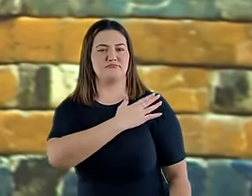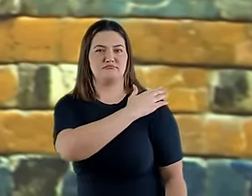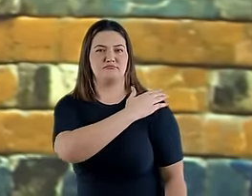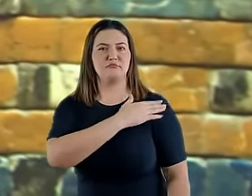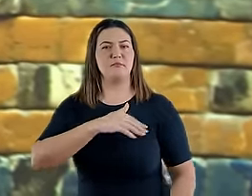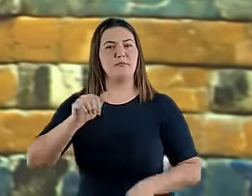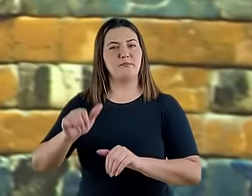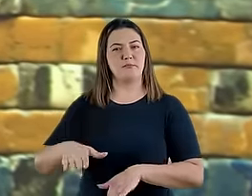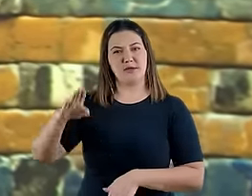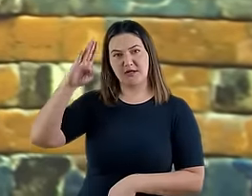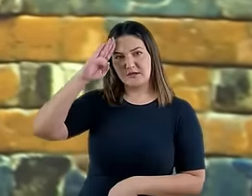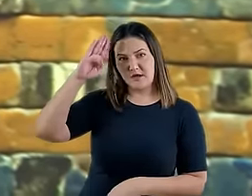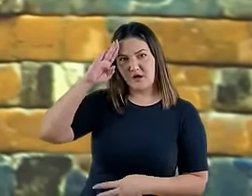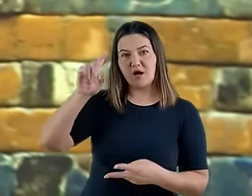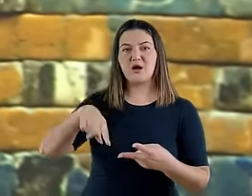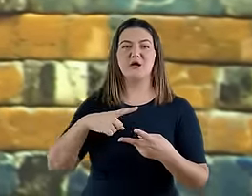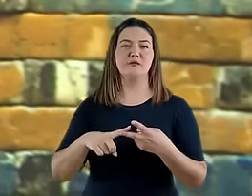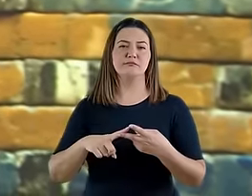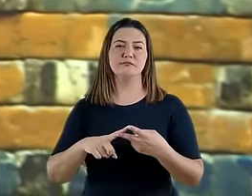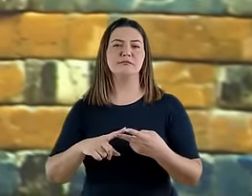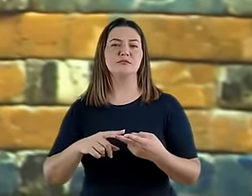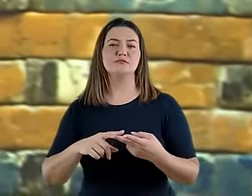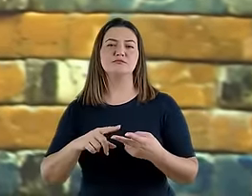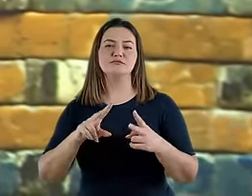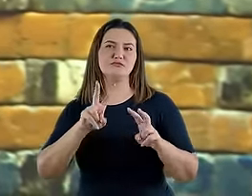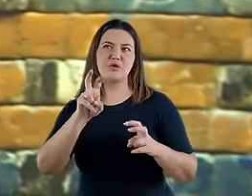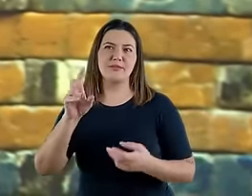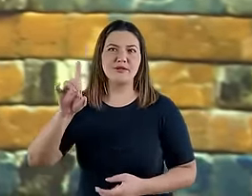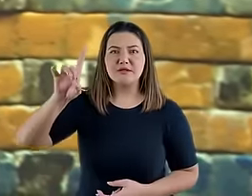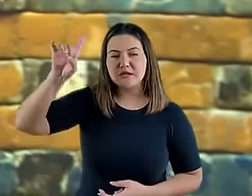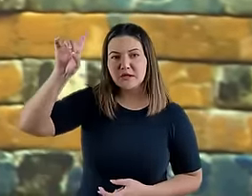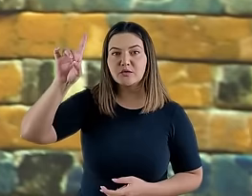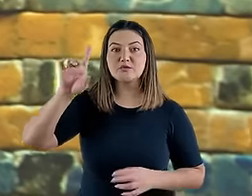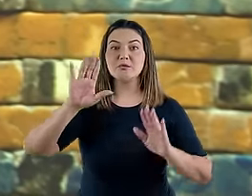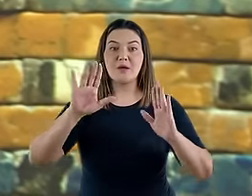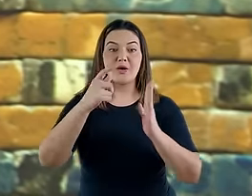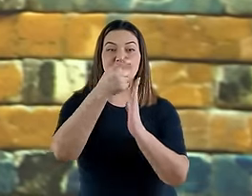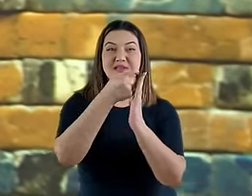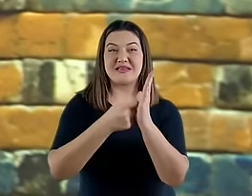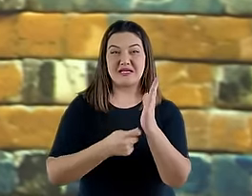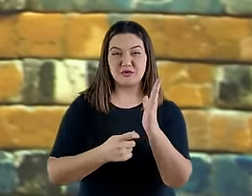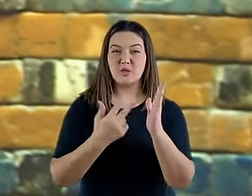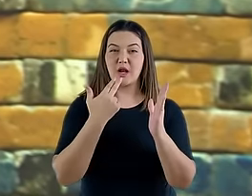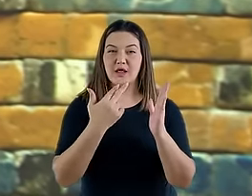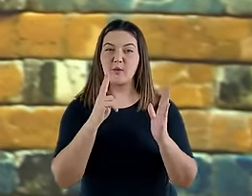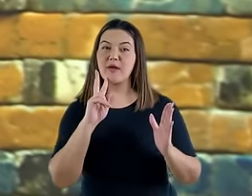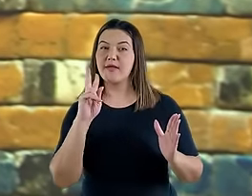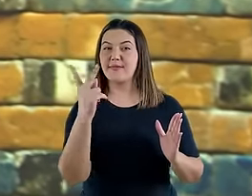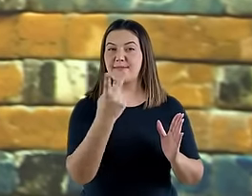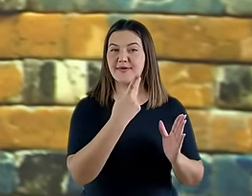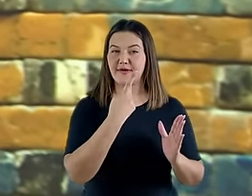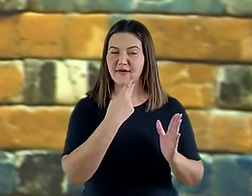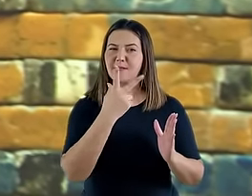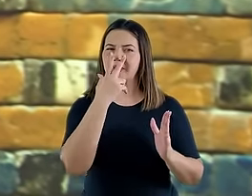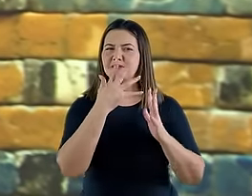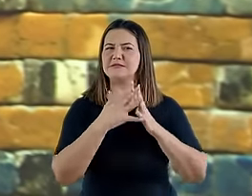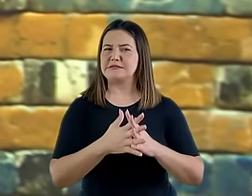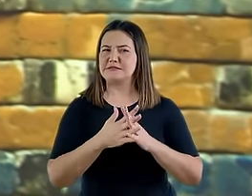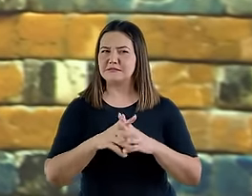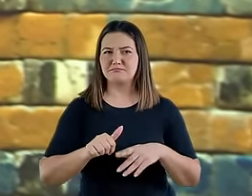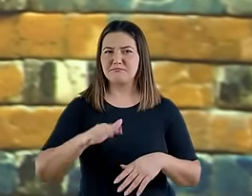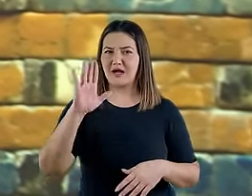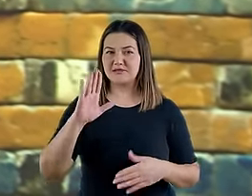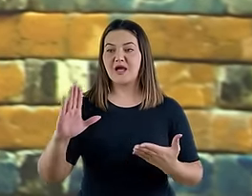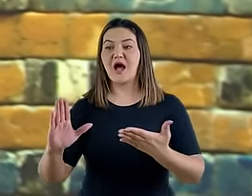religiosas. E saiba que o texto original hebraico é ainda mais complicado em vários lugares. Ele parece até ser um texto